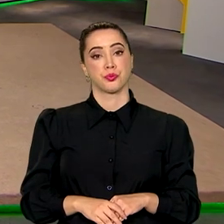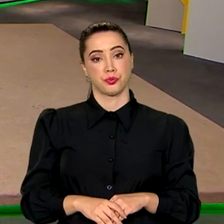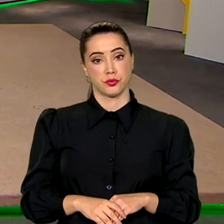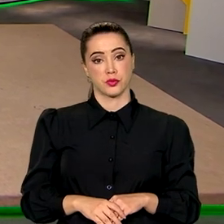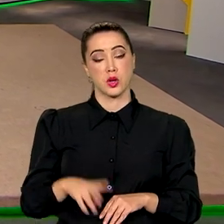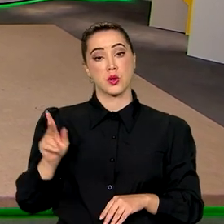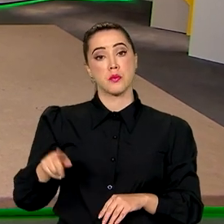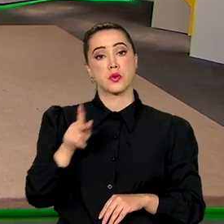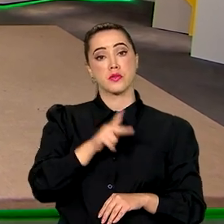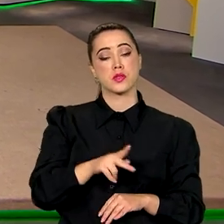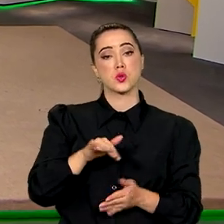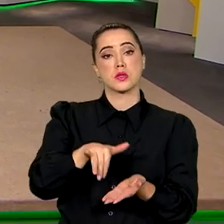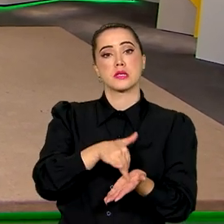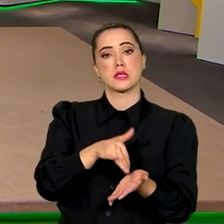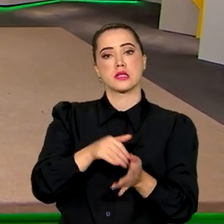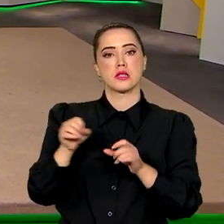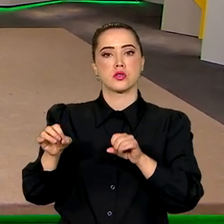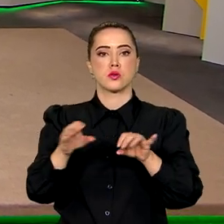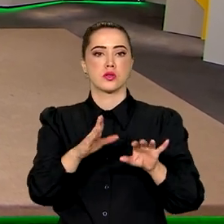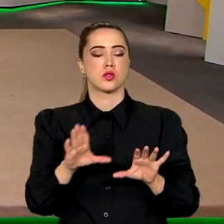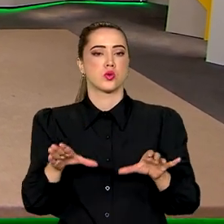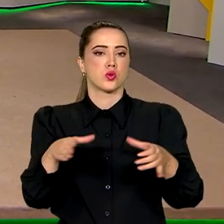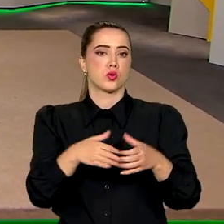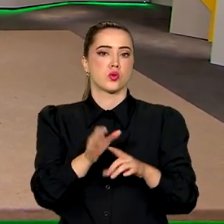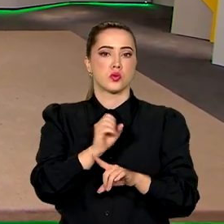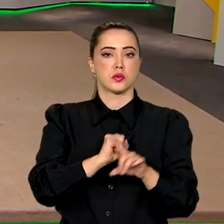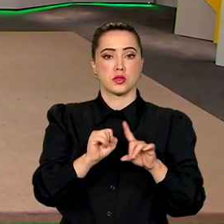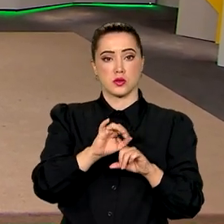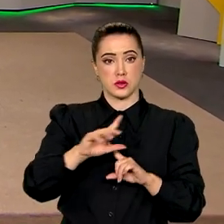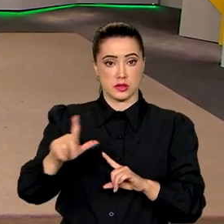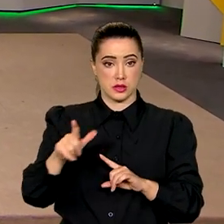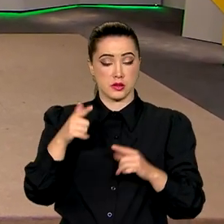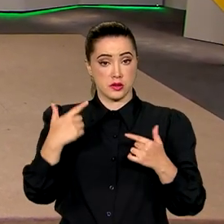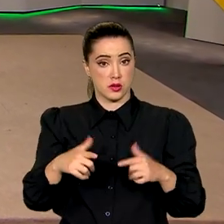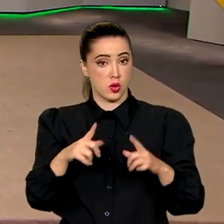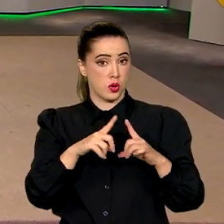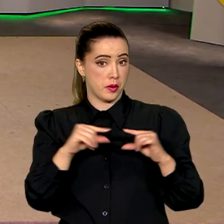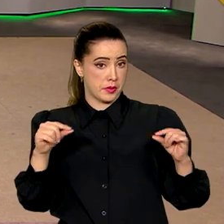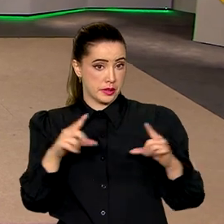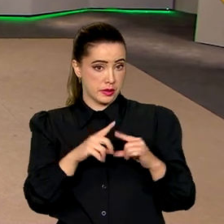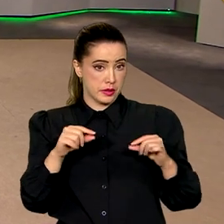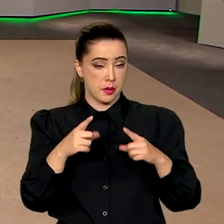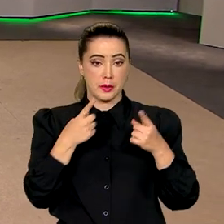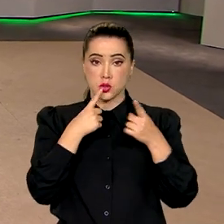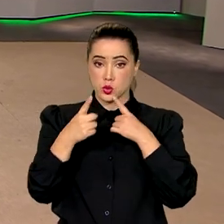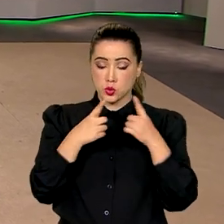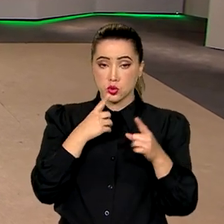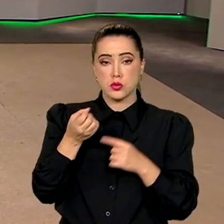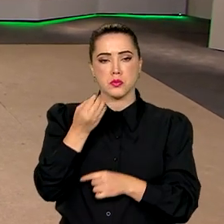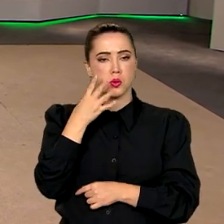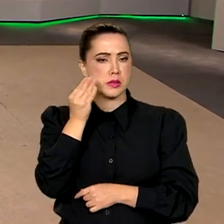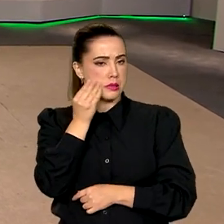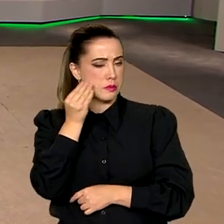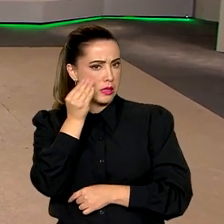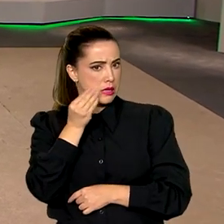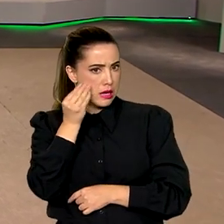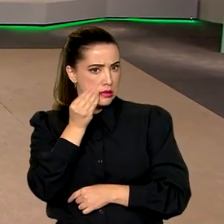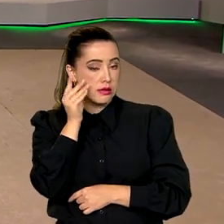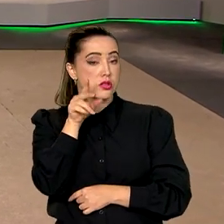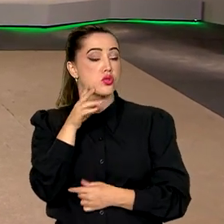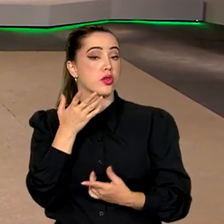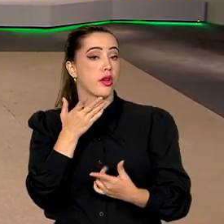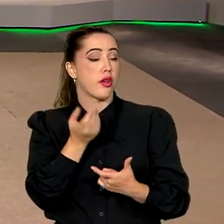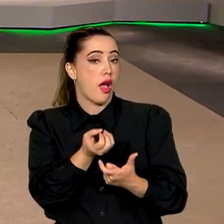Professores, secretários de educação e membros da sociedade civil estão em Brasília para discutir boas experiências em